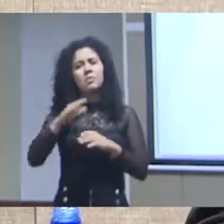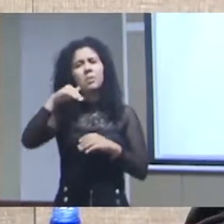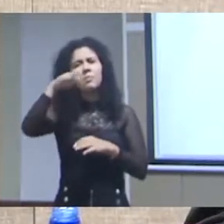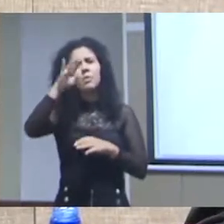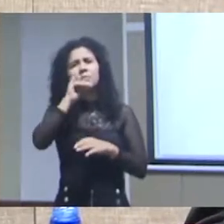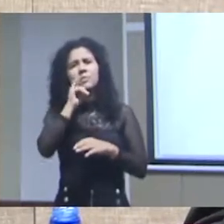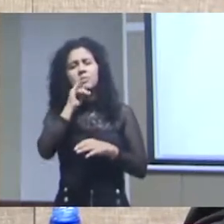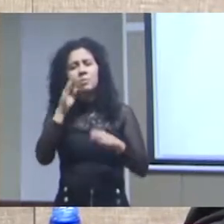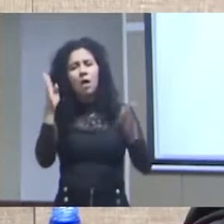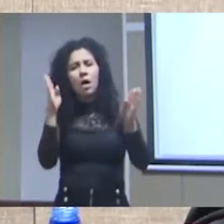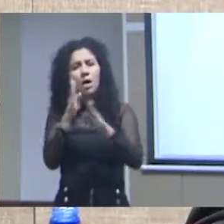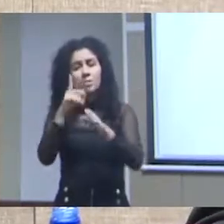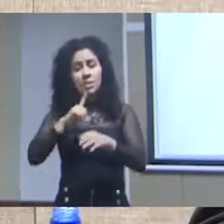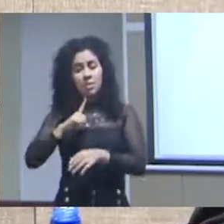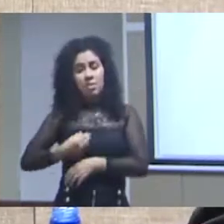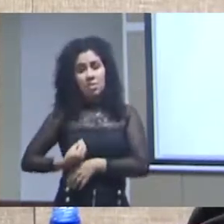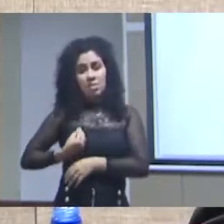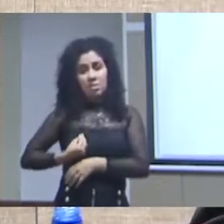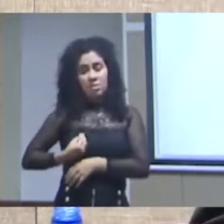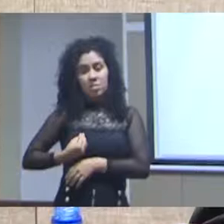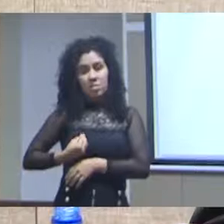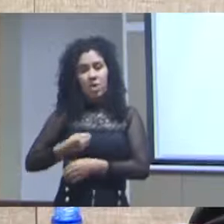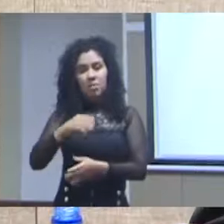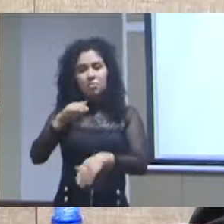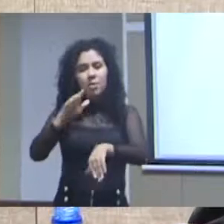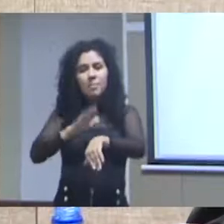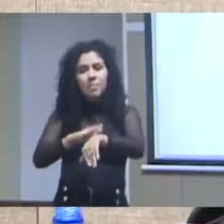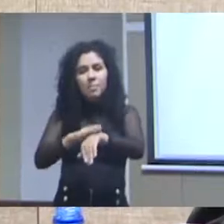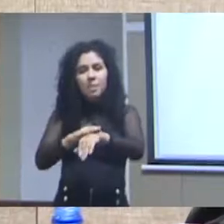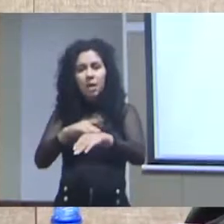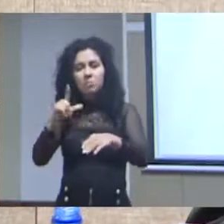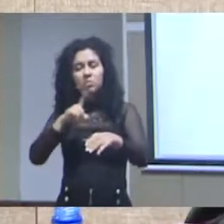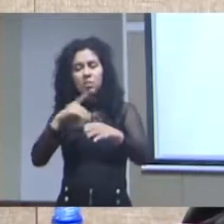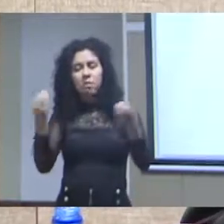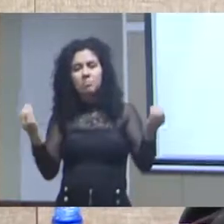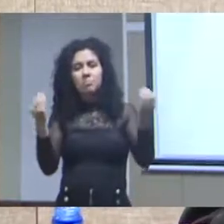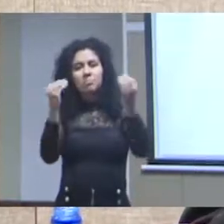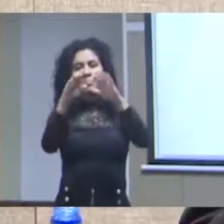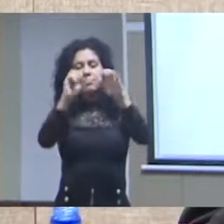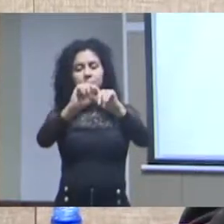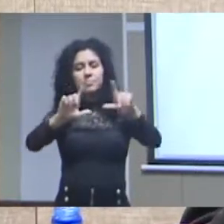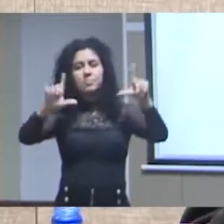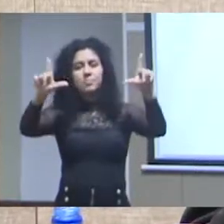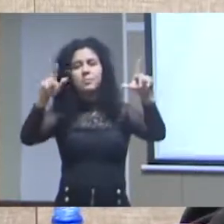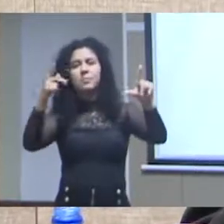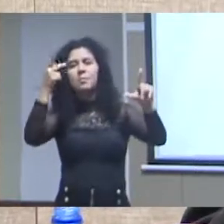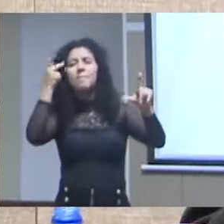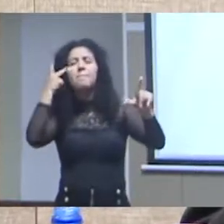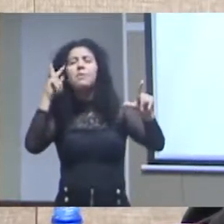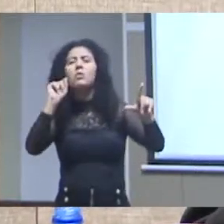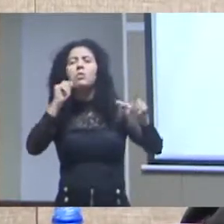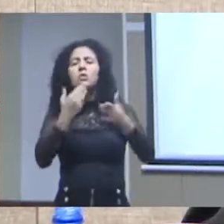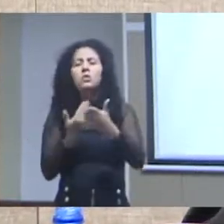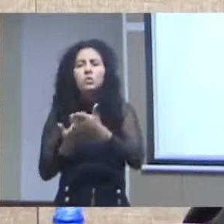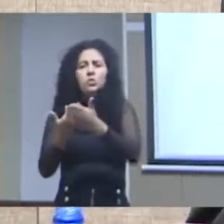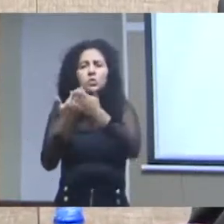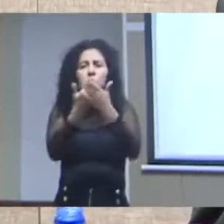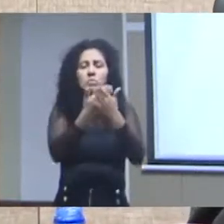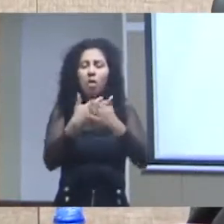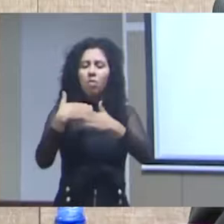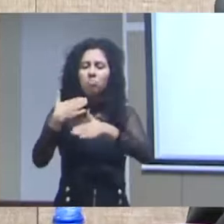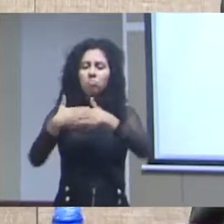cada vez mais produzidos pelo setor privado e não pelo setor público e o caminho a